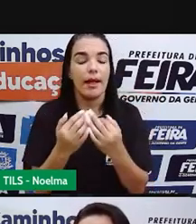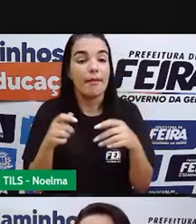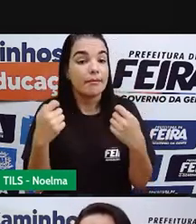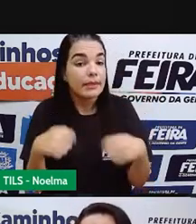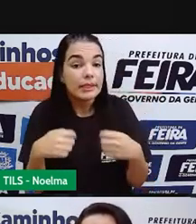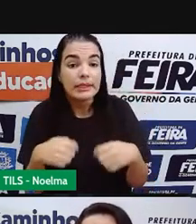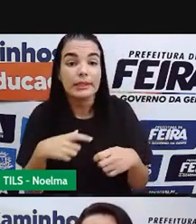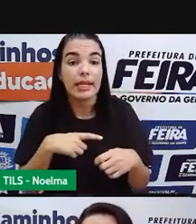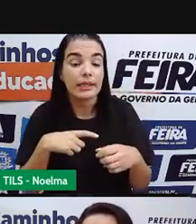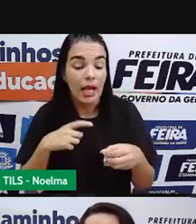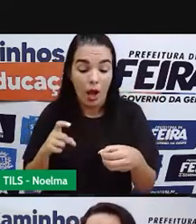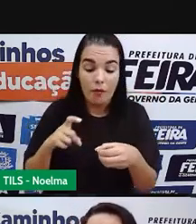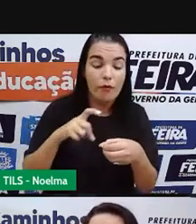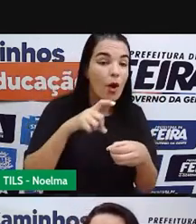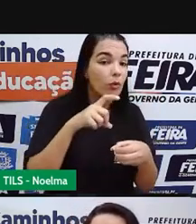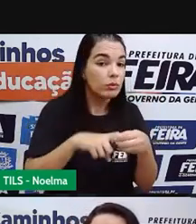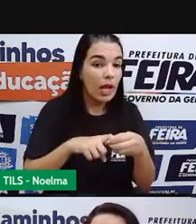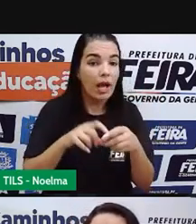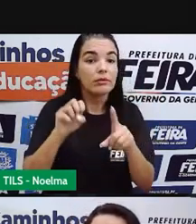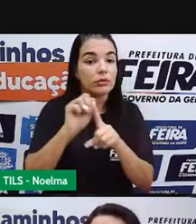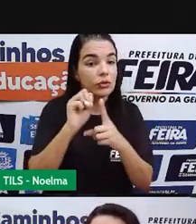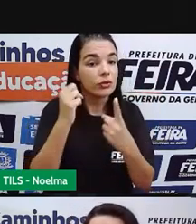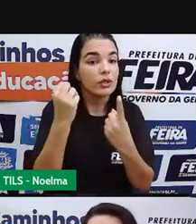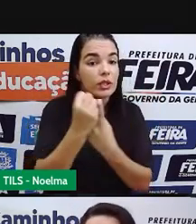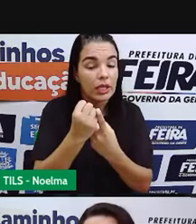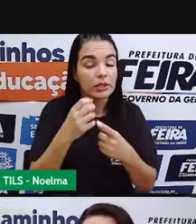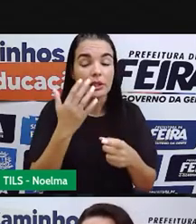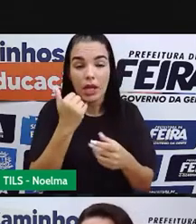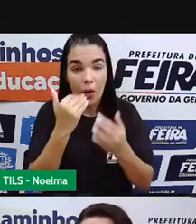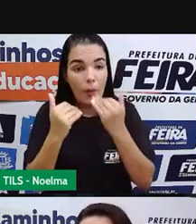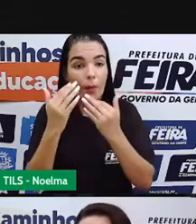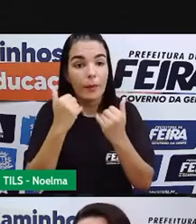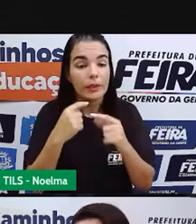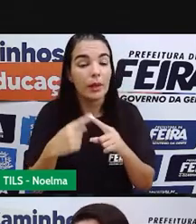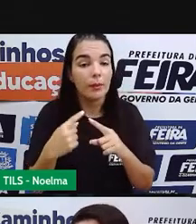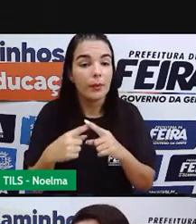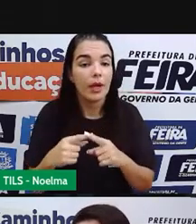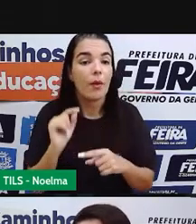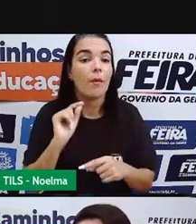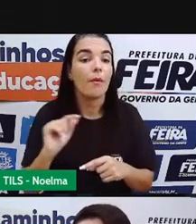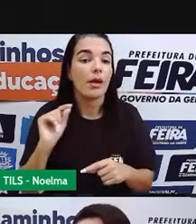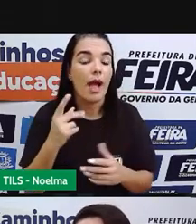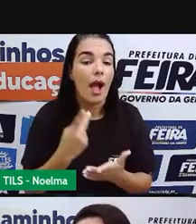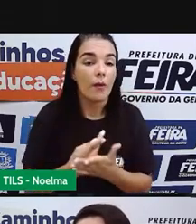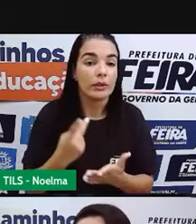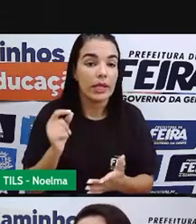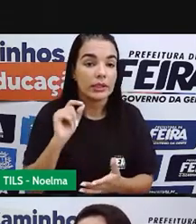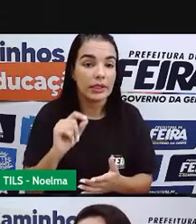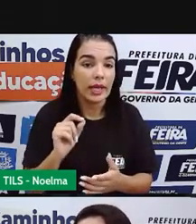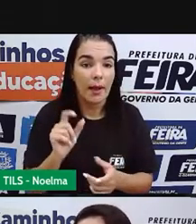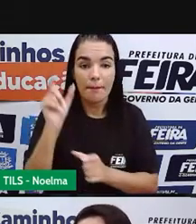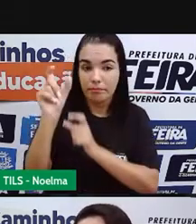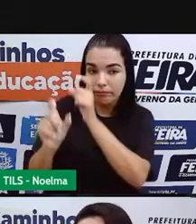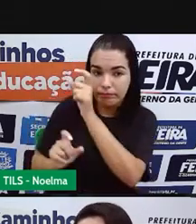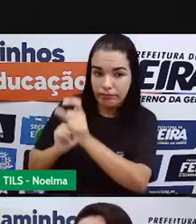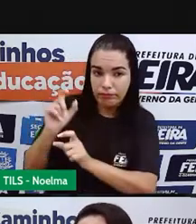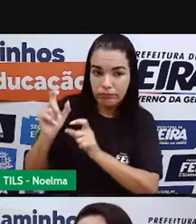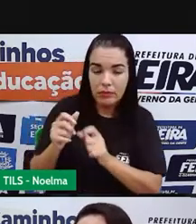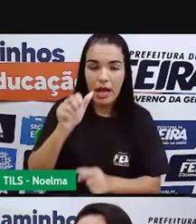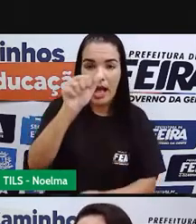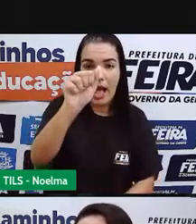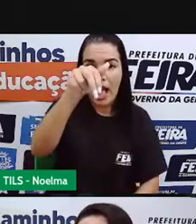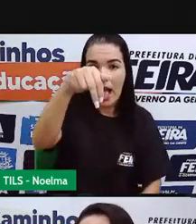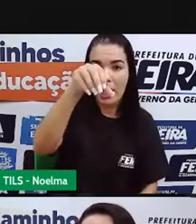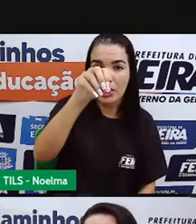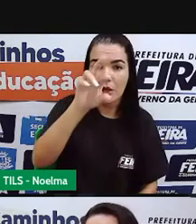Enfim, voltar a lidar com o lado social da comida. Até porque esses quadros de anorexia vai atingir o